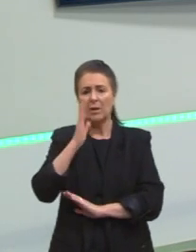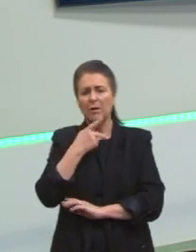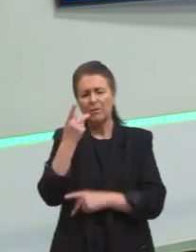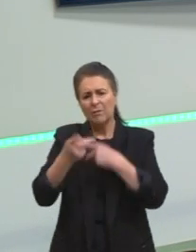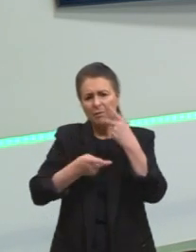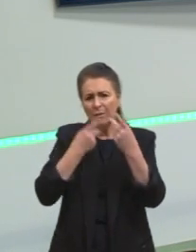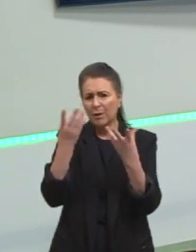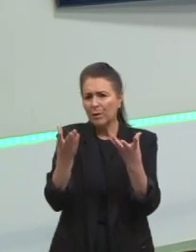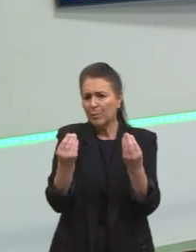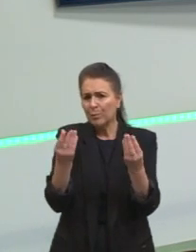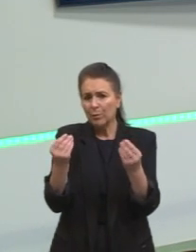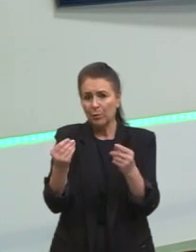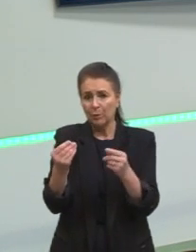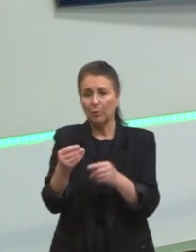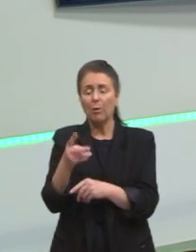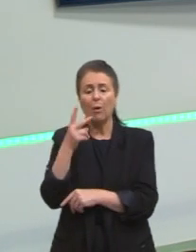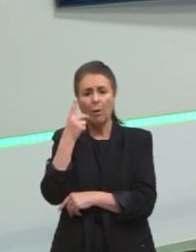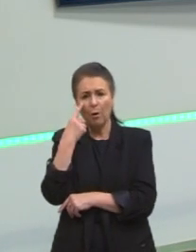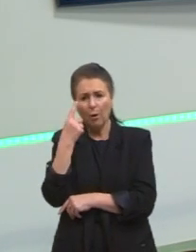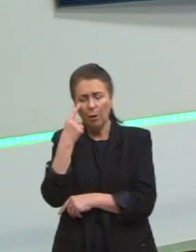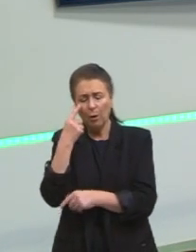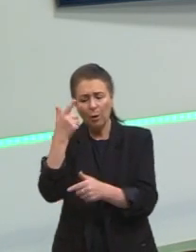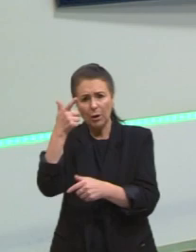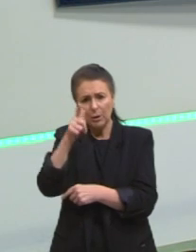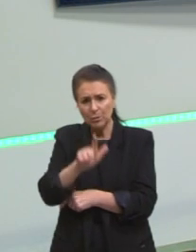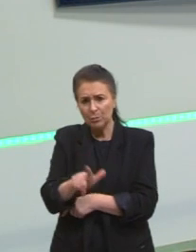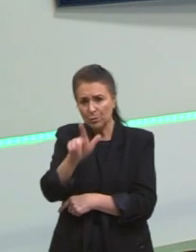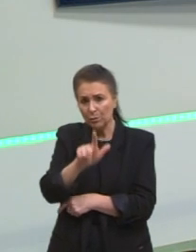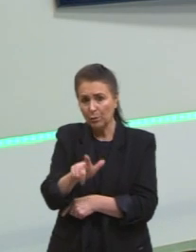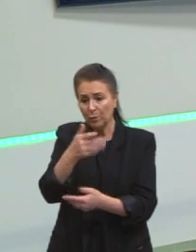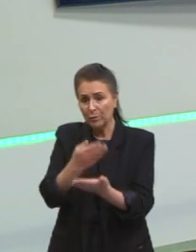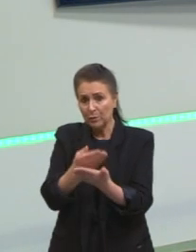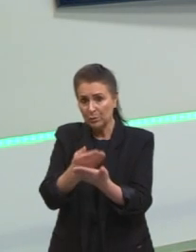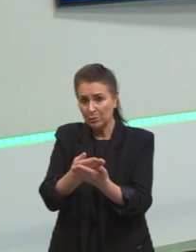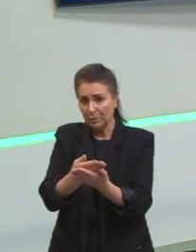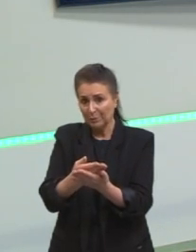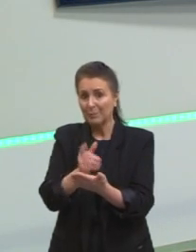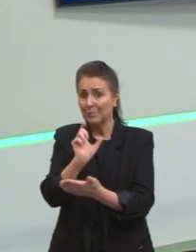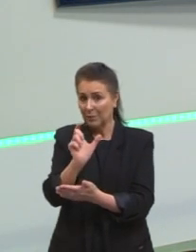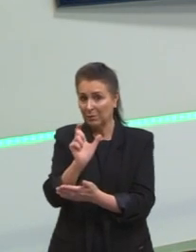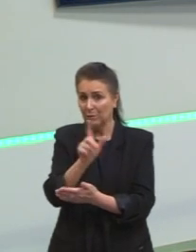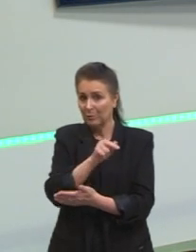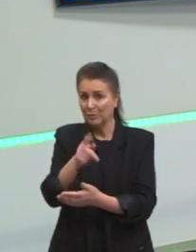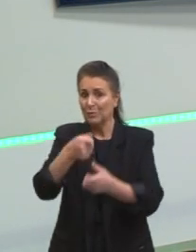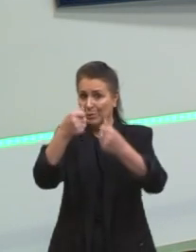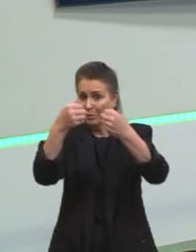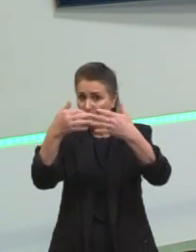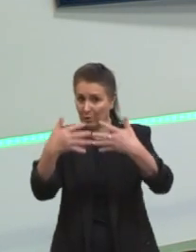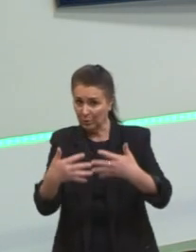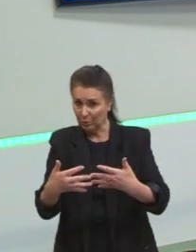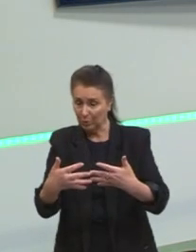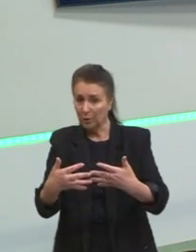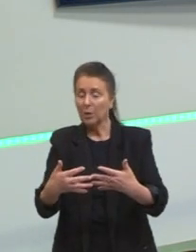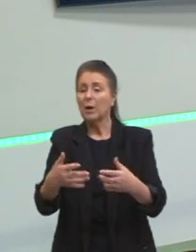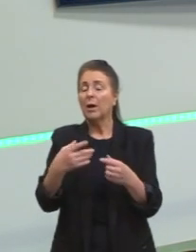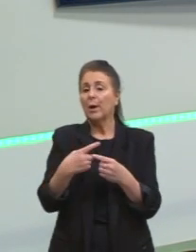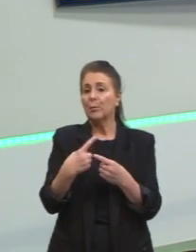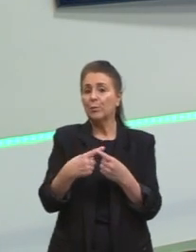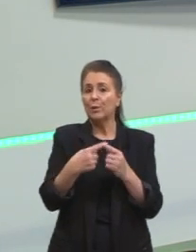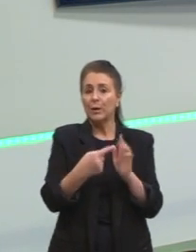Então, é legal dar uma olhadinha, uma revisada para pensar o que é esse populismo. Mas ele tem muito a ver com esse momento em que alguns líderes